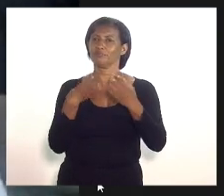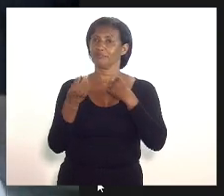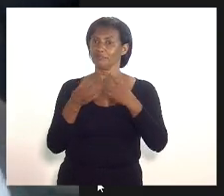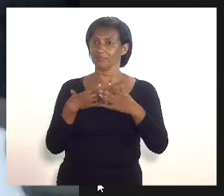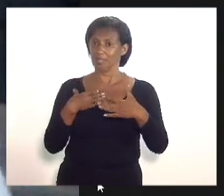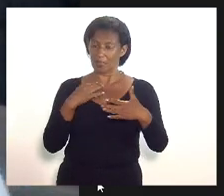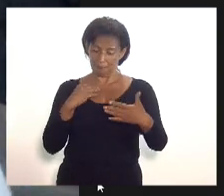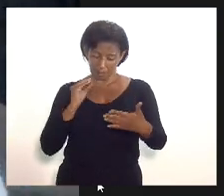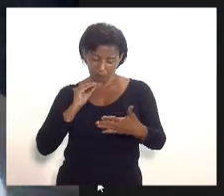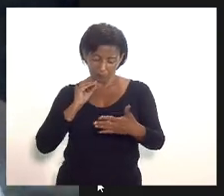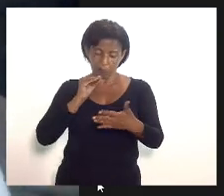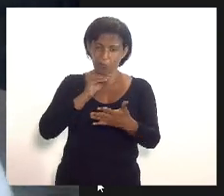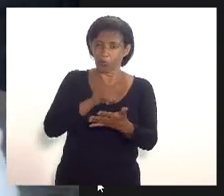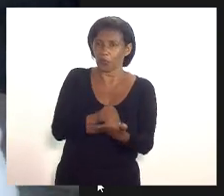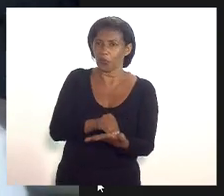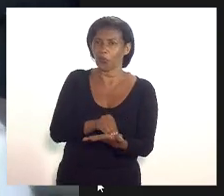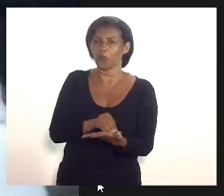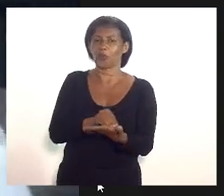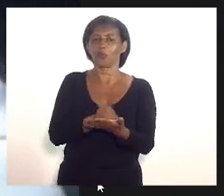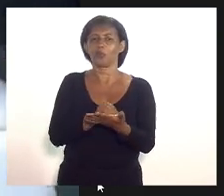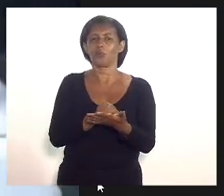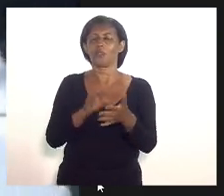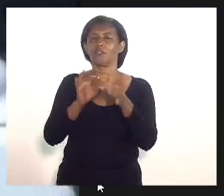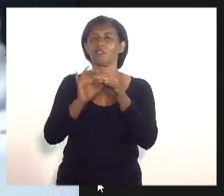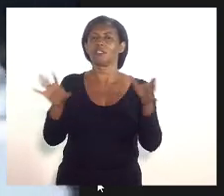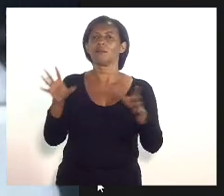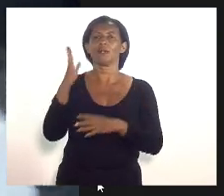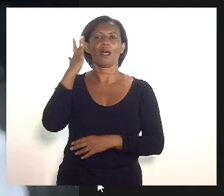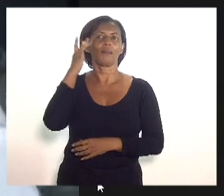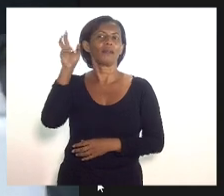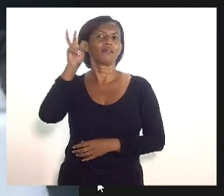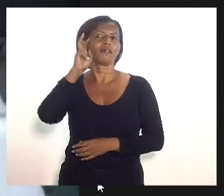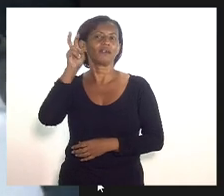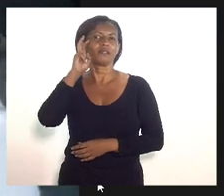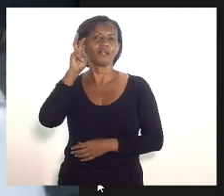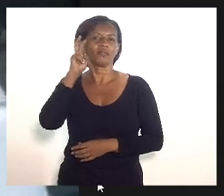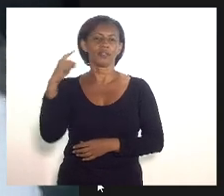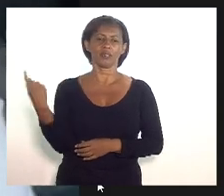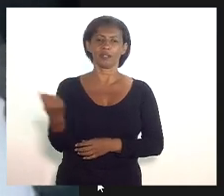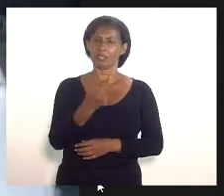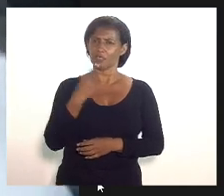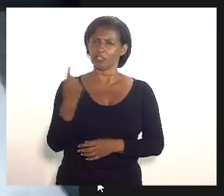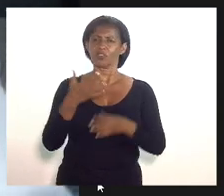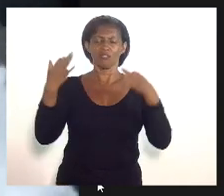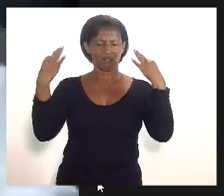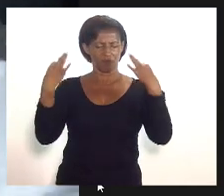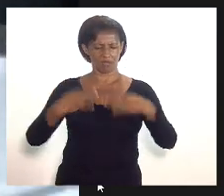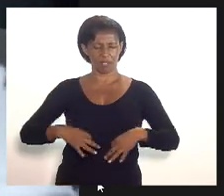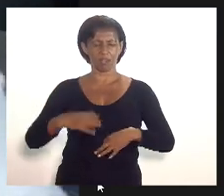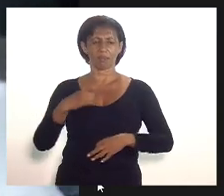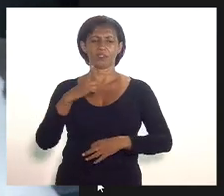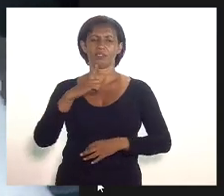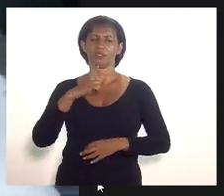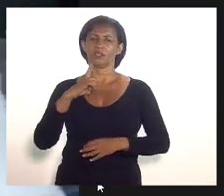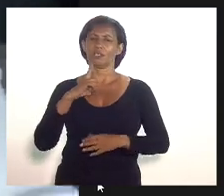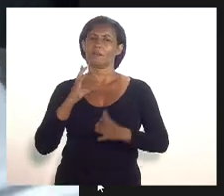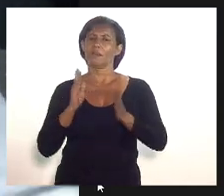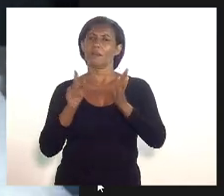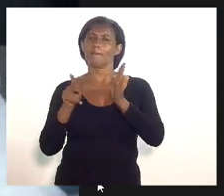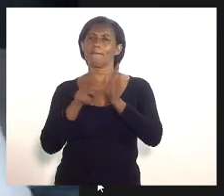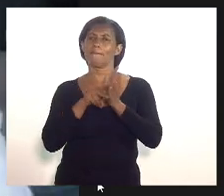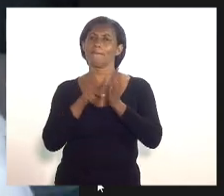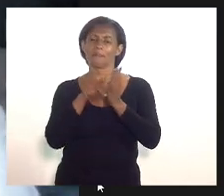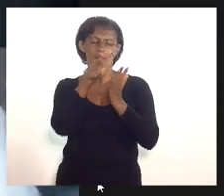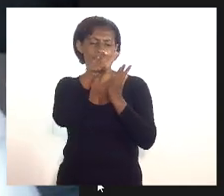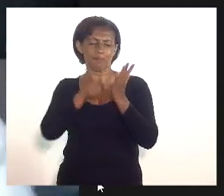no plano de trabalho que vai ser deliberado amanhã na quinta-feira e que a gente certamente terá um item da pauta lá um